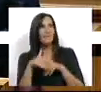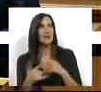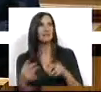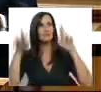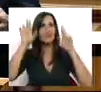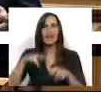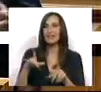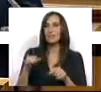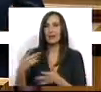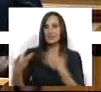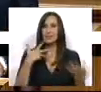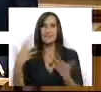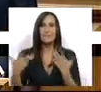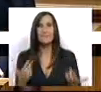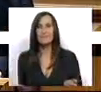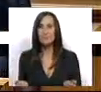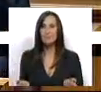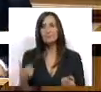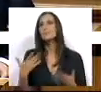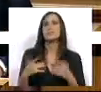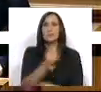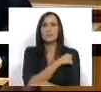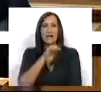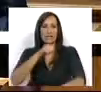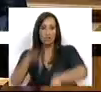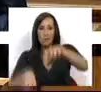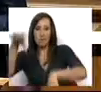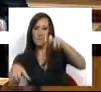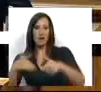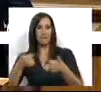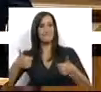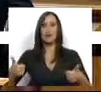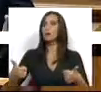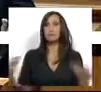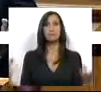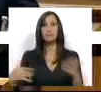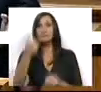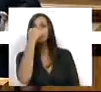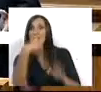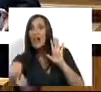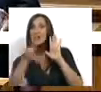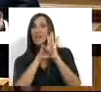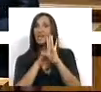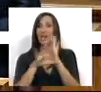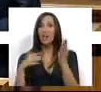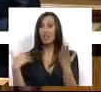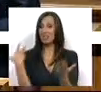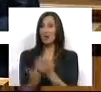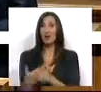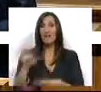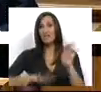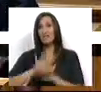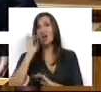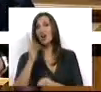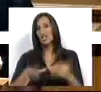agilização e dinamização da reabilitação urbana. Afinal, esta lei, Sr. Ministro, não fez mais do que criar